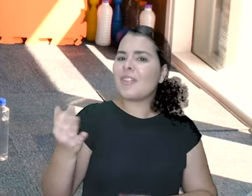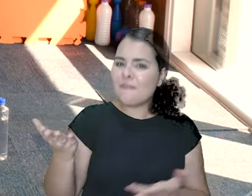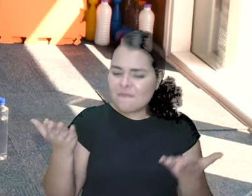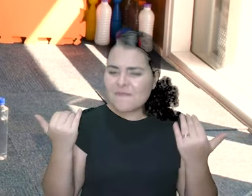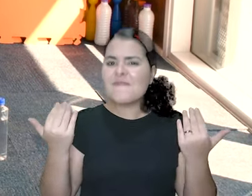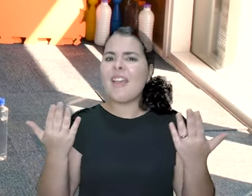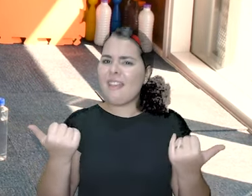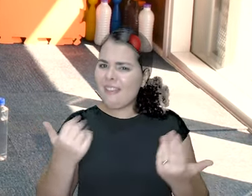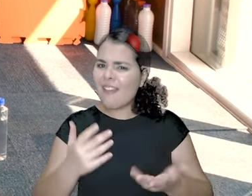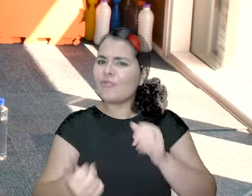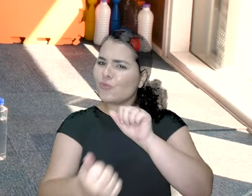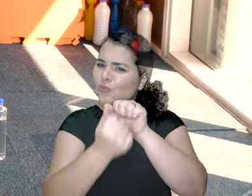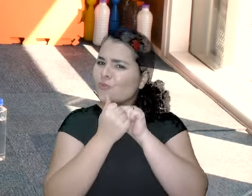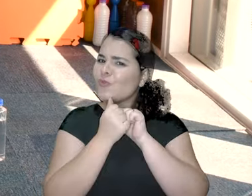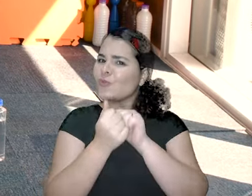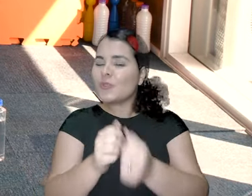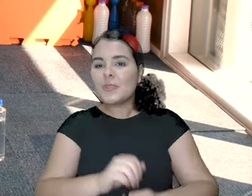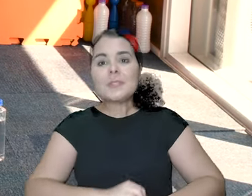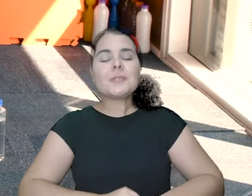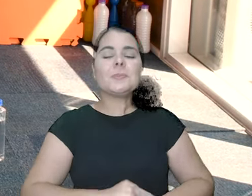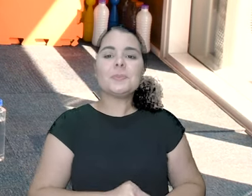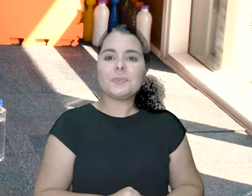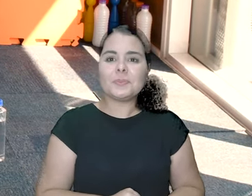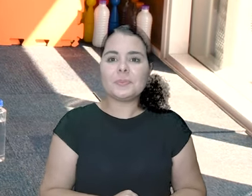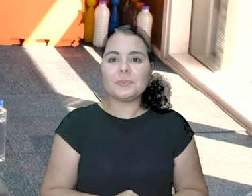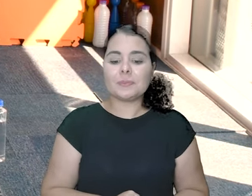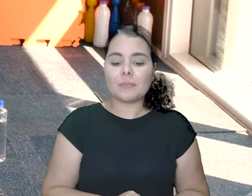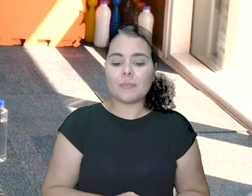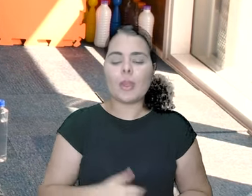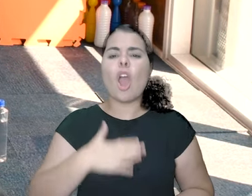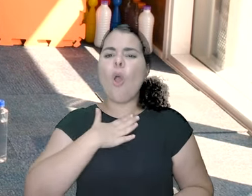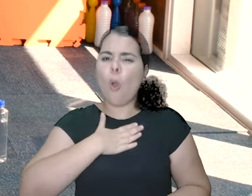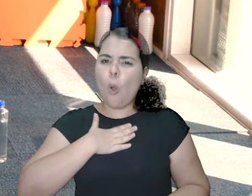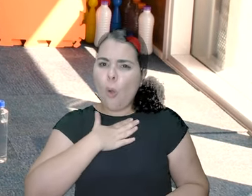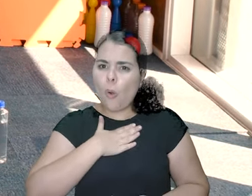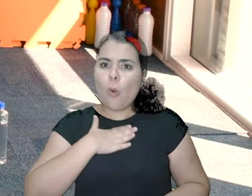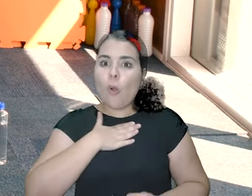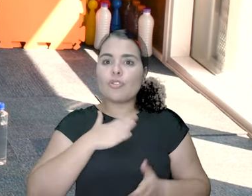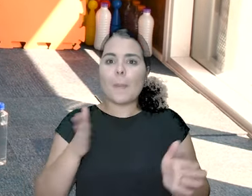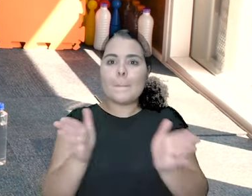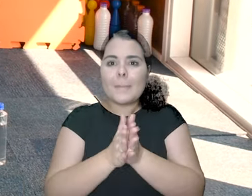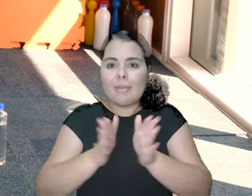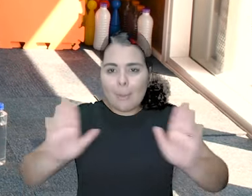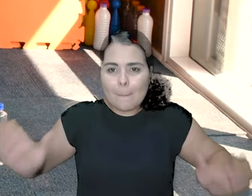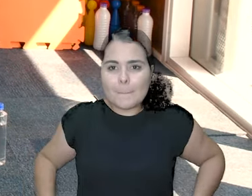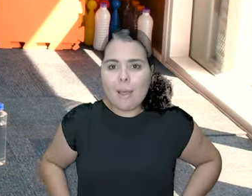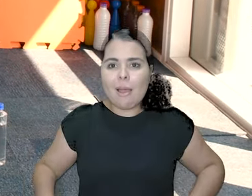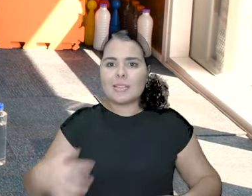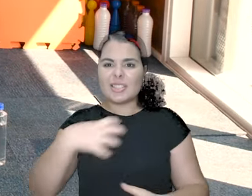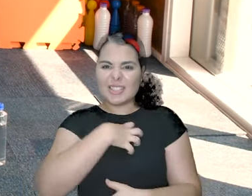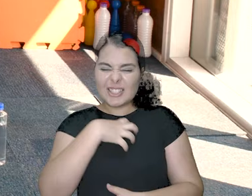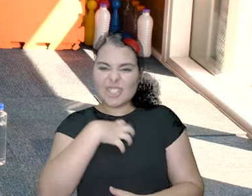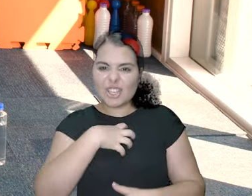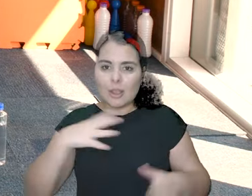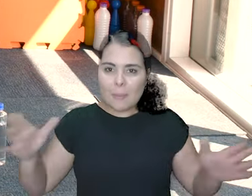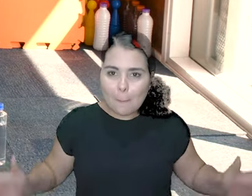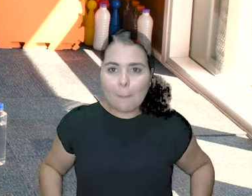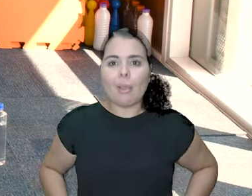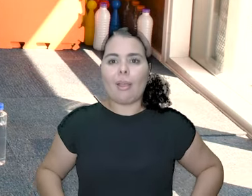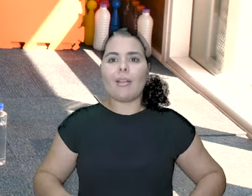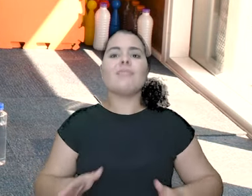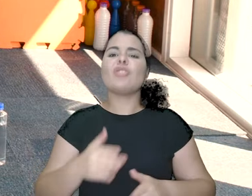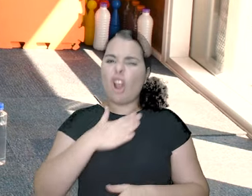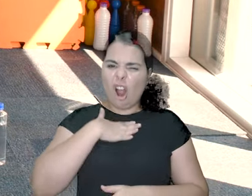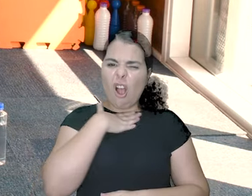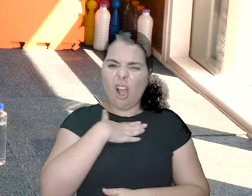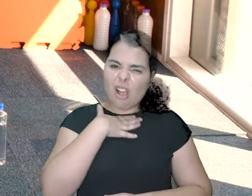Isso, galera. Isso, Isso, sobe. Boa! Eu gosto de ouvir o barulhinho aqui, ó. Com a perna.